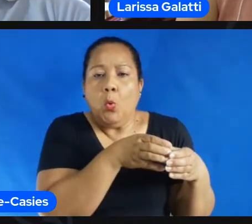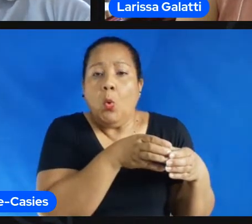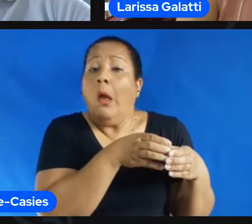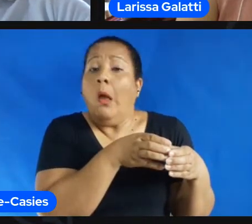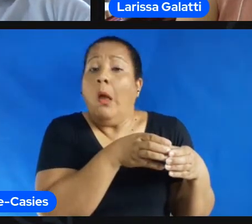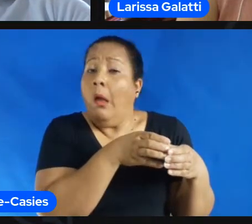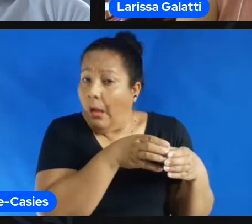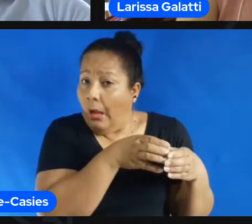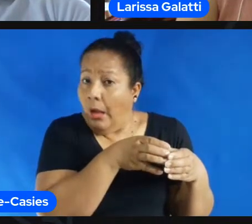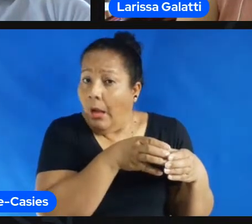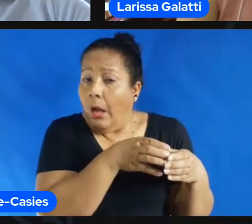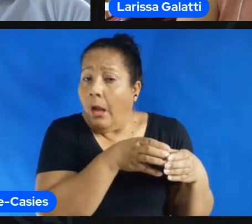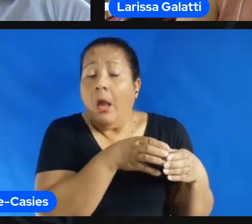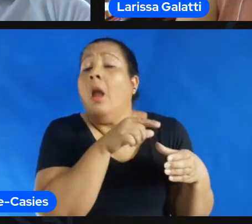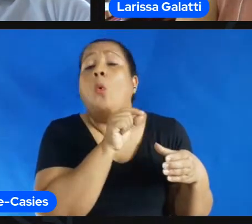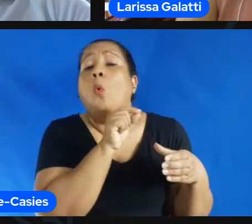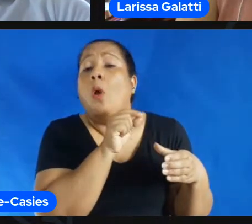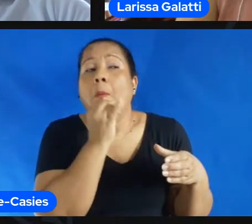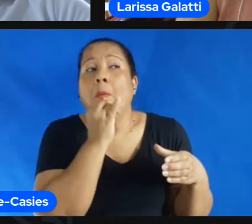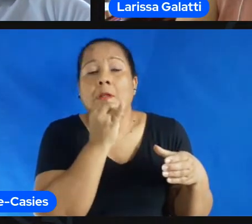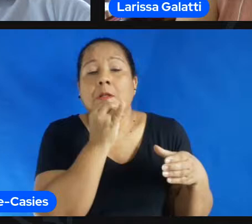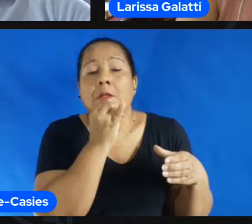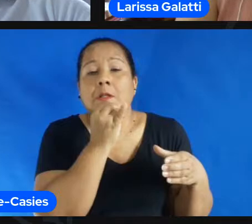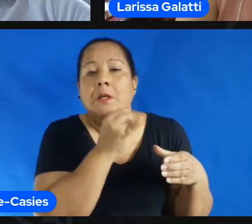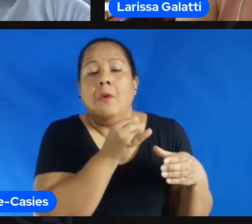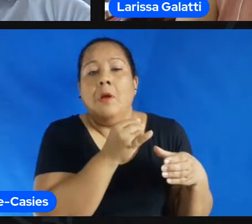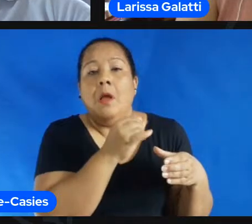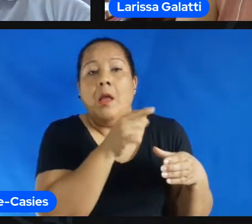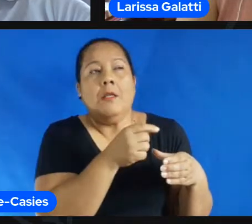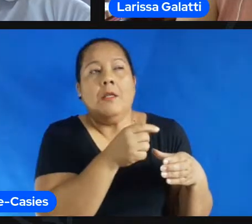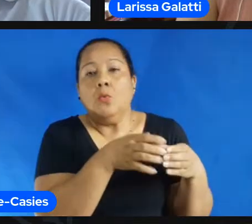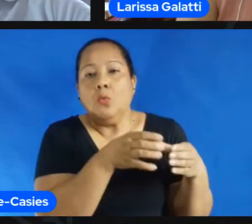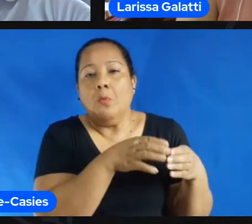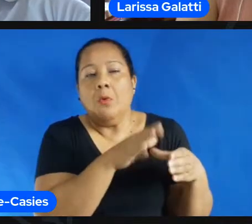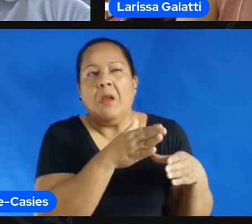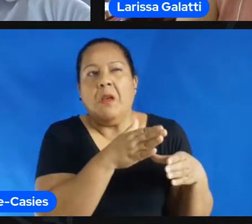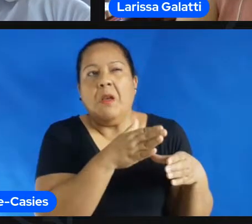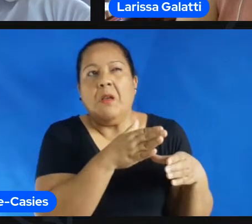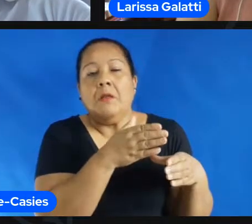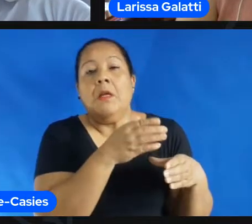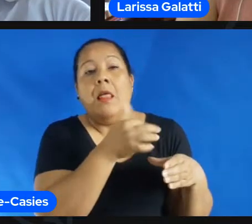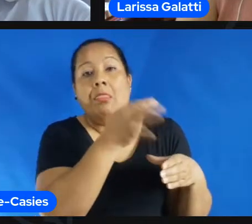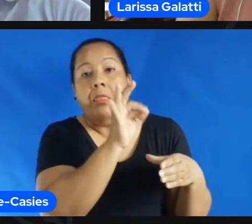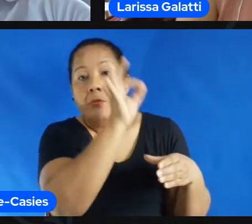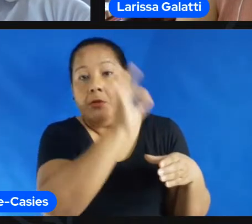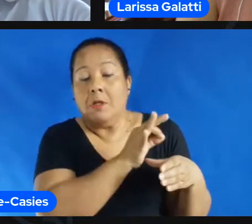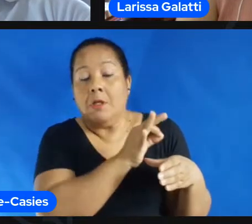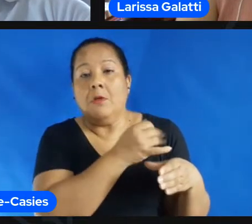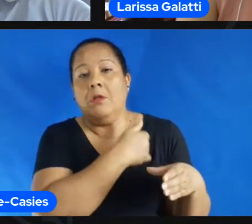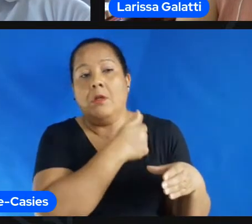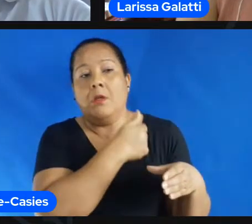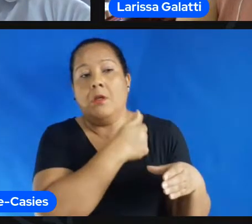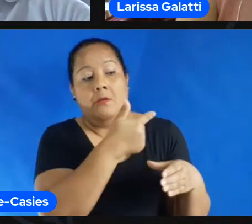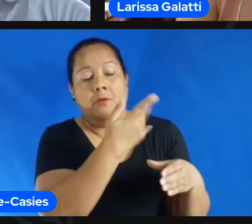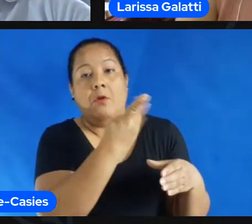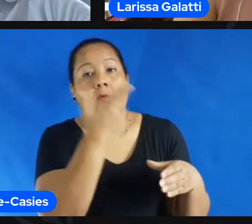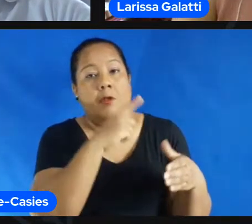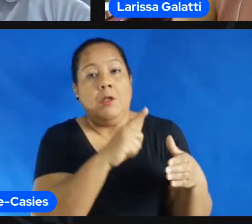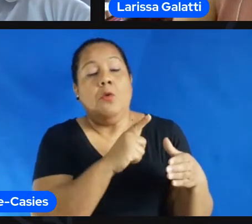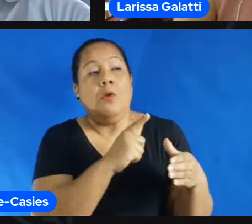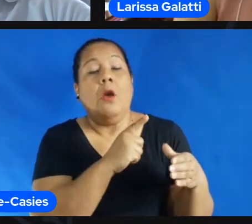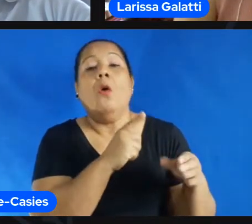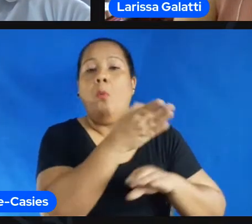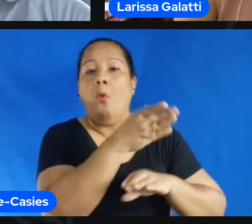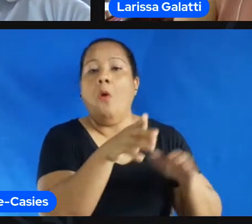brasileira de até 24 anos chegou na universidade tá esse número aumenta um pouco quando a gente vai para para uma idade